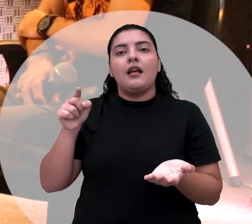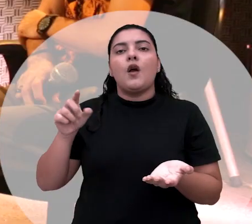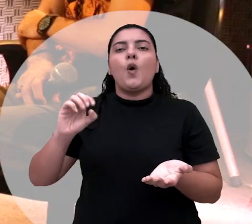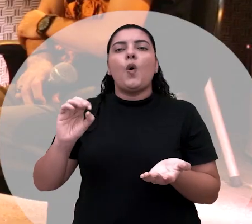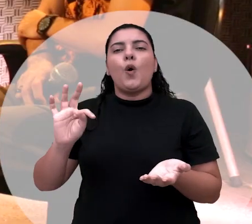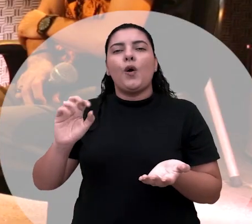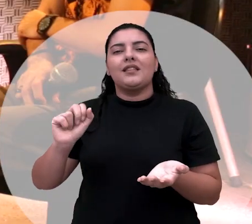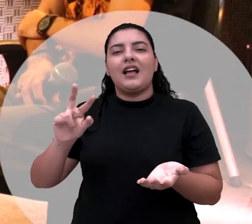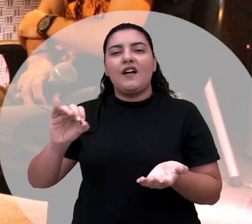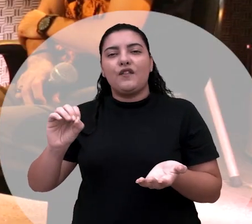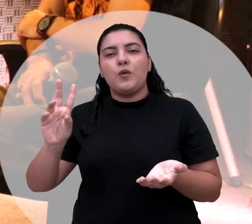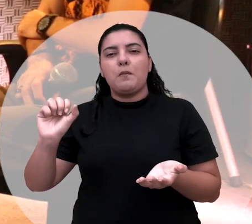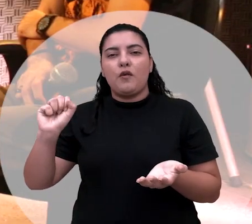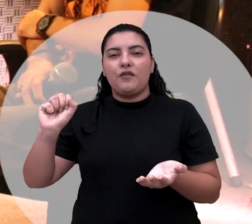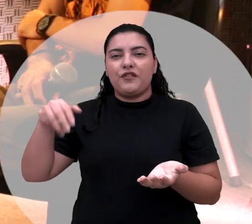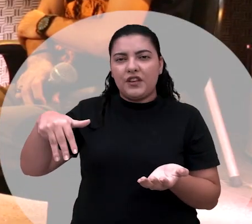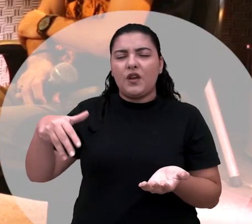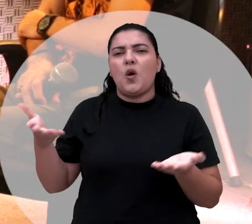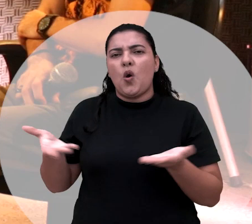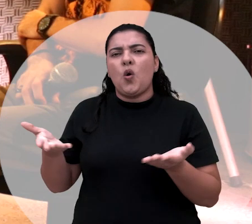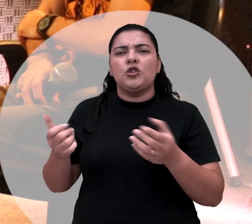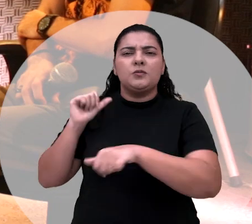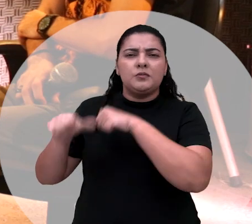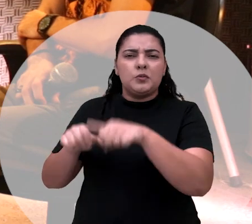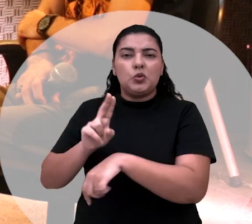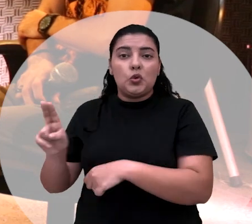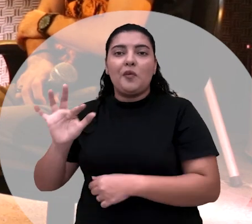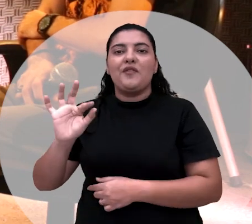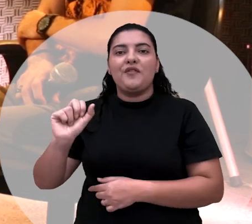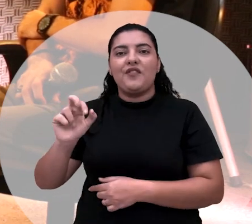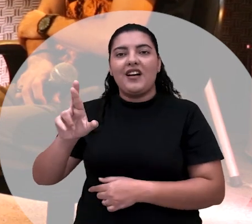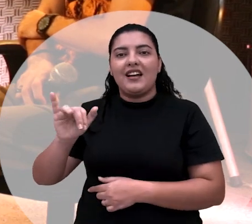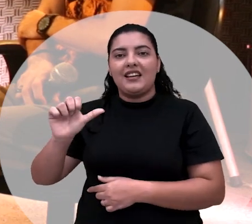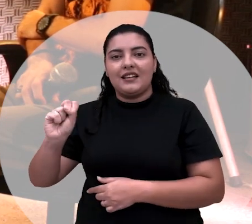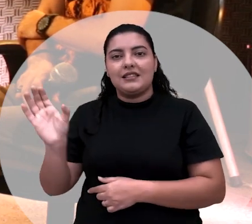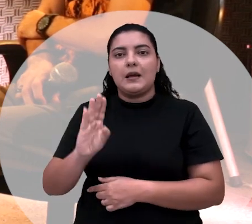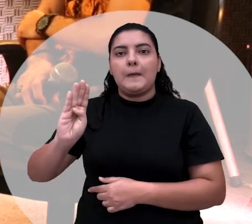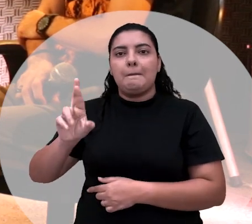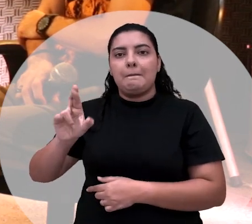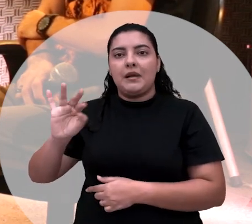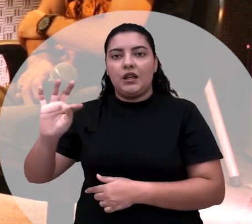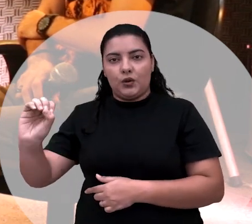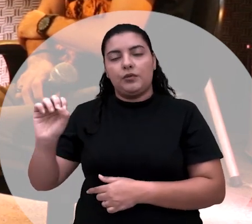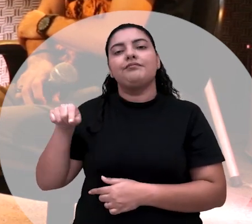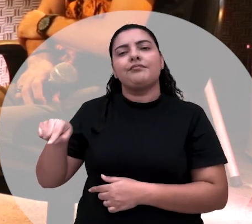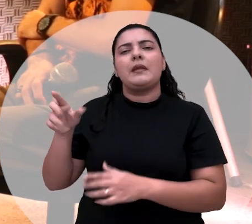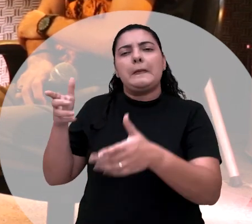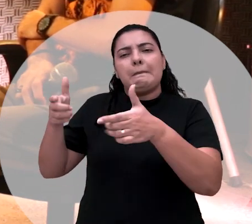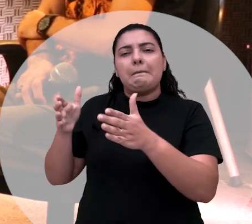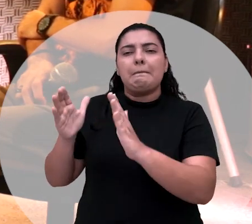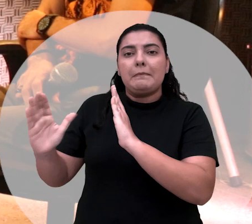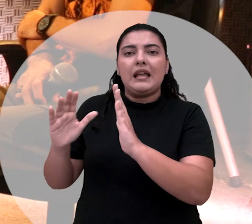Bonfim. Antigamente, se chamasse Otávio Bonfim. Parece que hoje em dia se chama Farias Brito, né? E, então, era ali, naquele